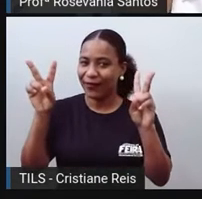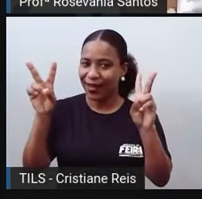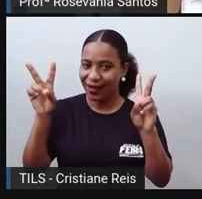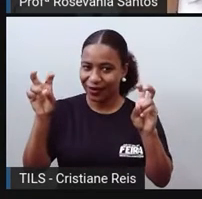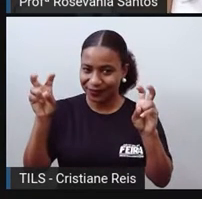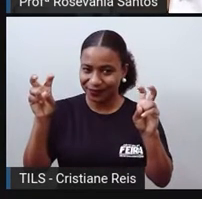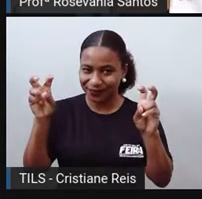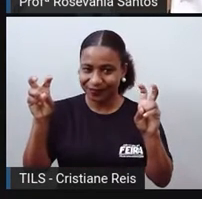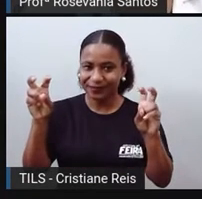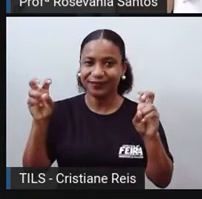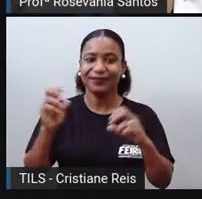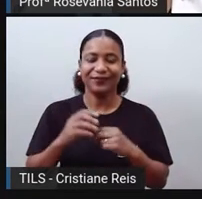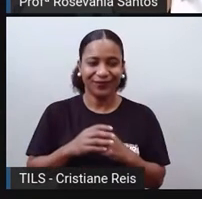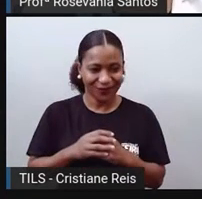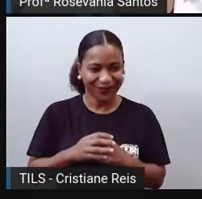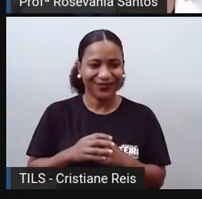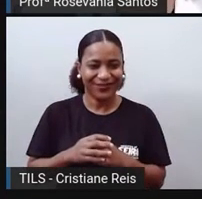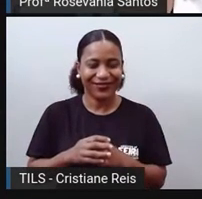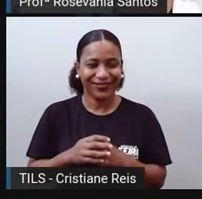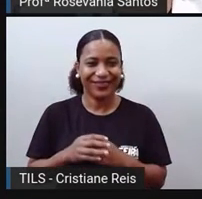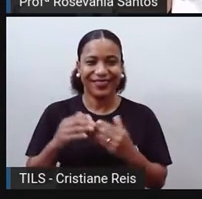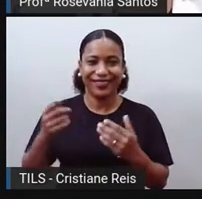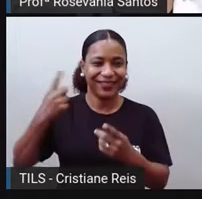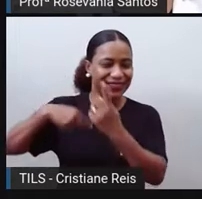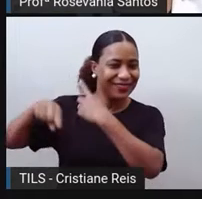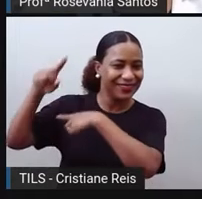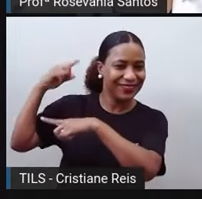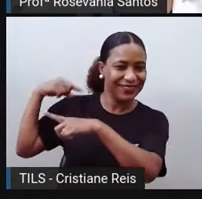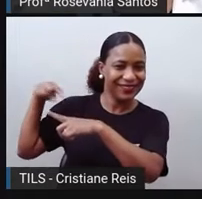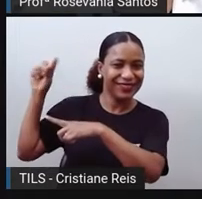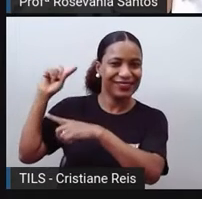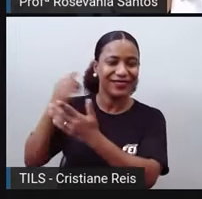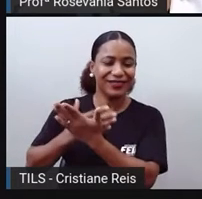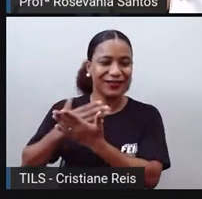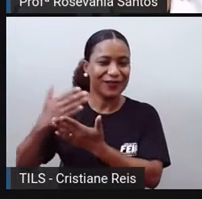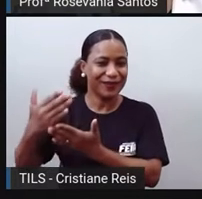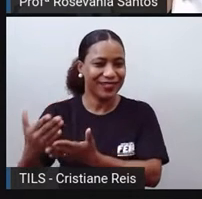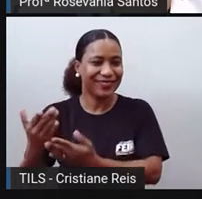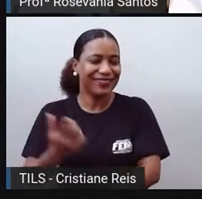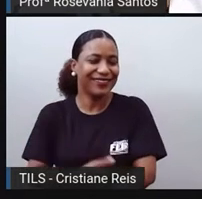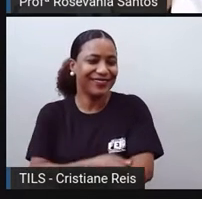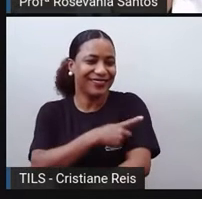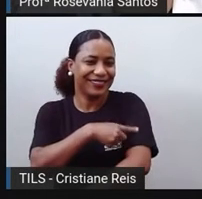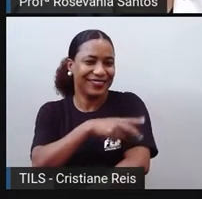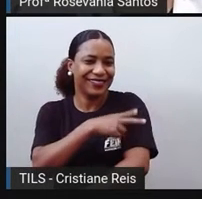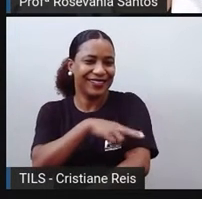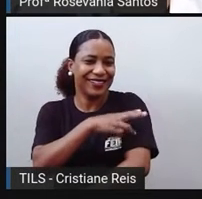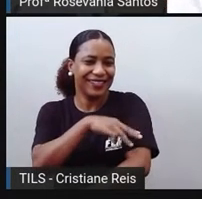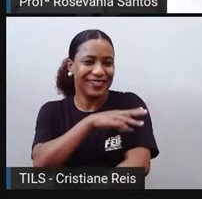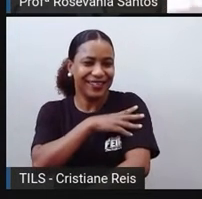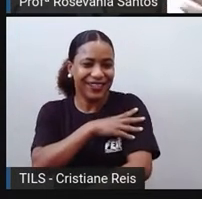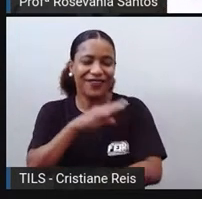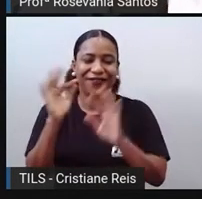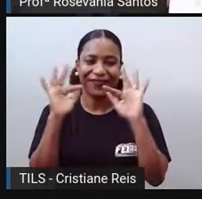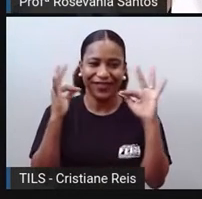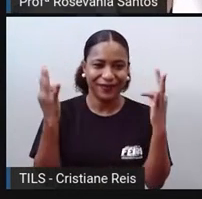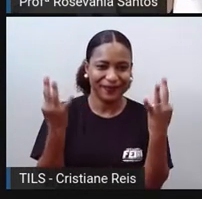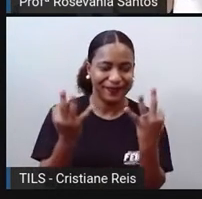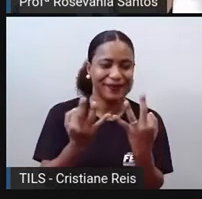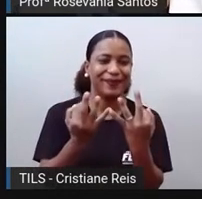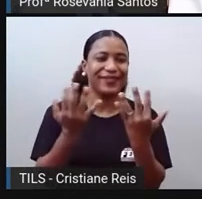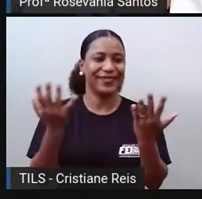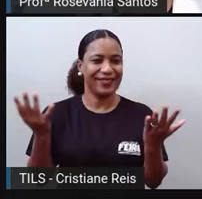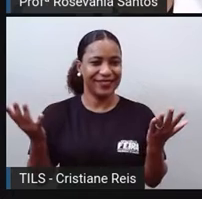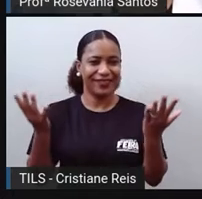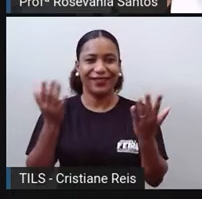desde, né? Quando entram, né? Na educação infantil, sempre falando, né? Da família, depois vai falar, né?